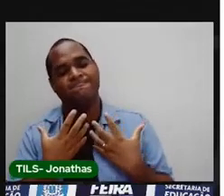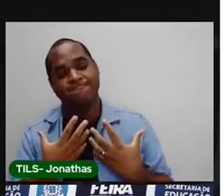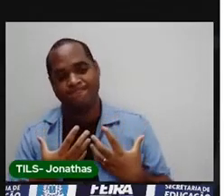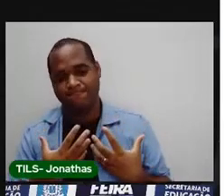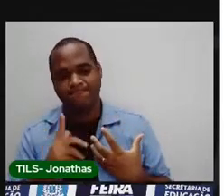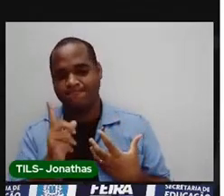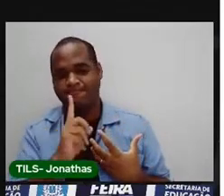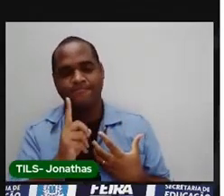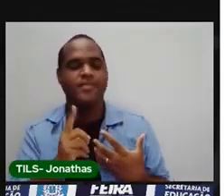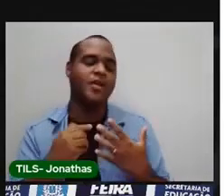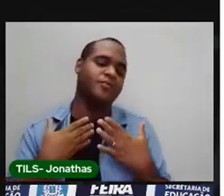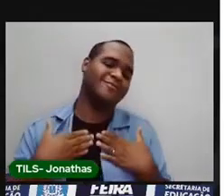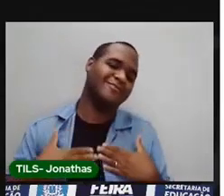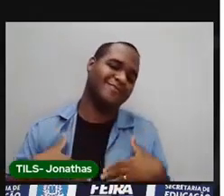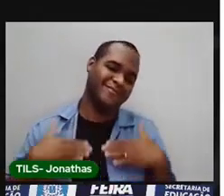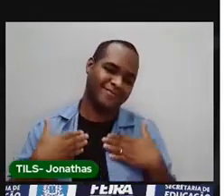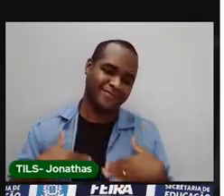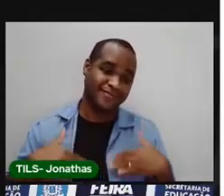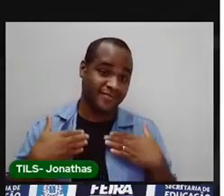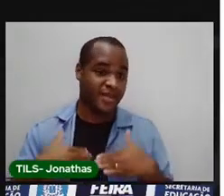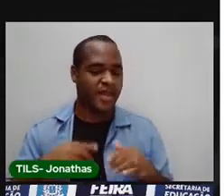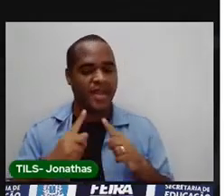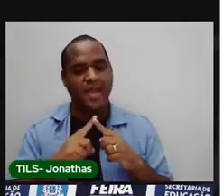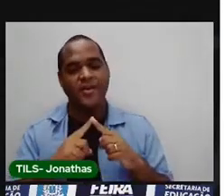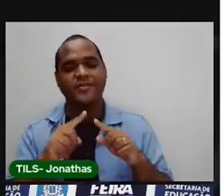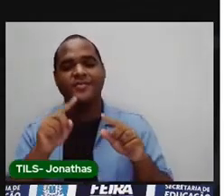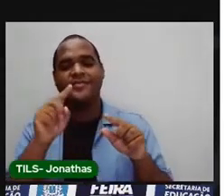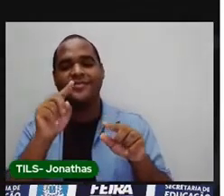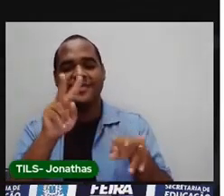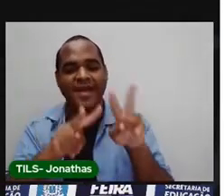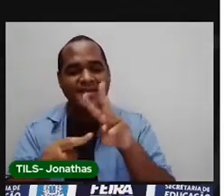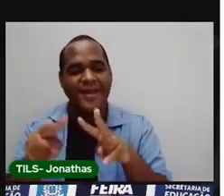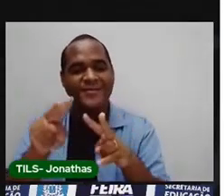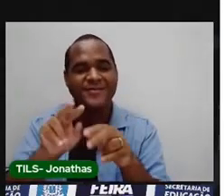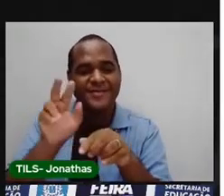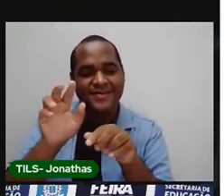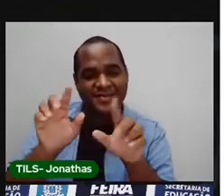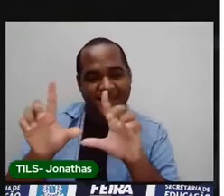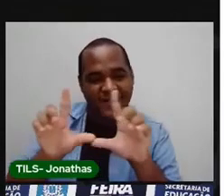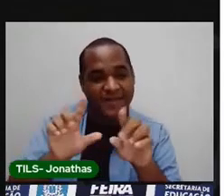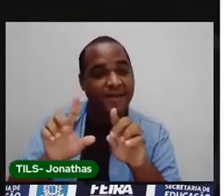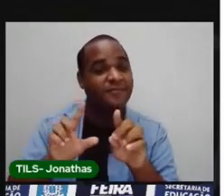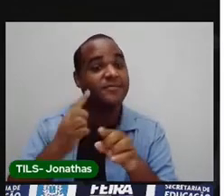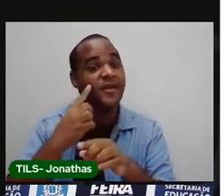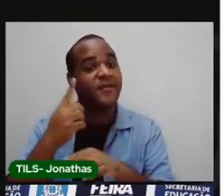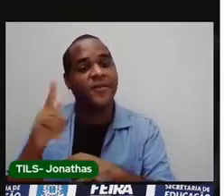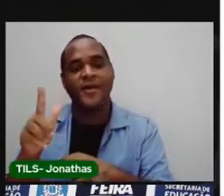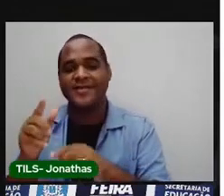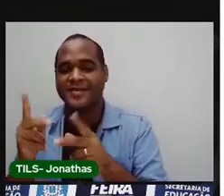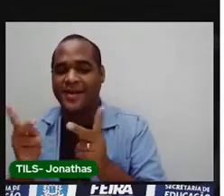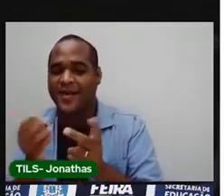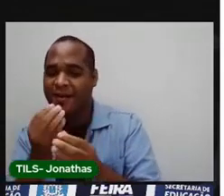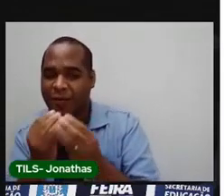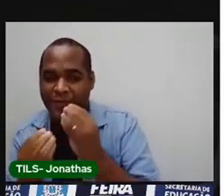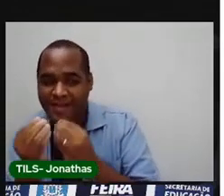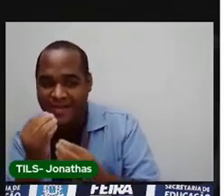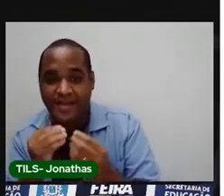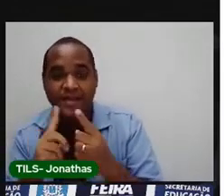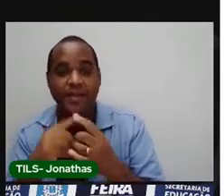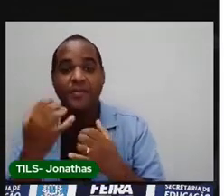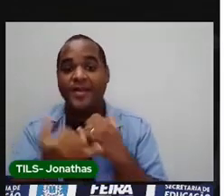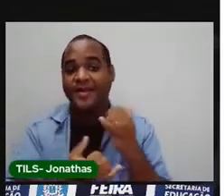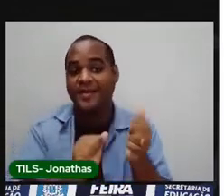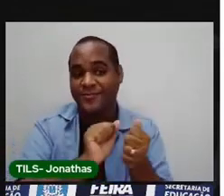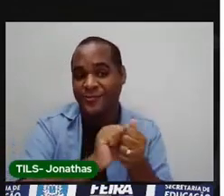Olívia. Olívia, assiste desenho, aí Olívia janta, brinca com o seu